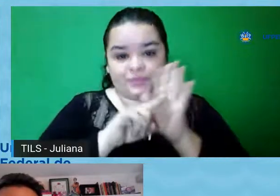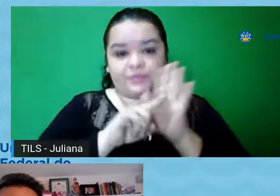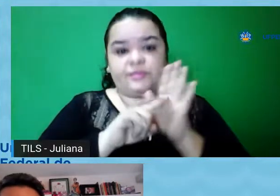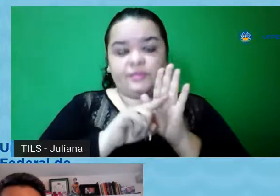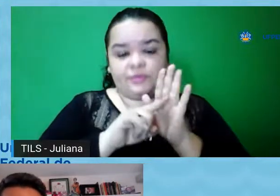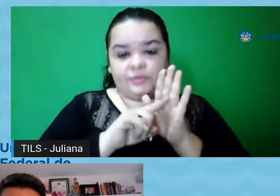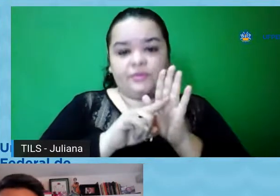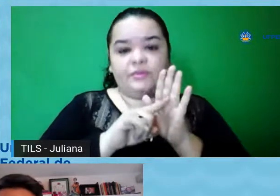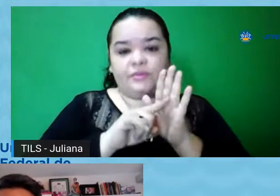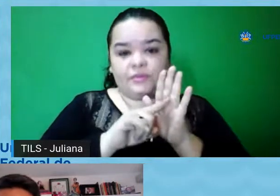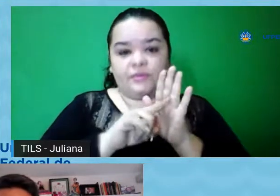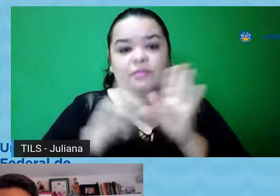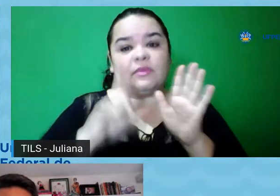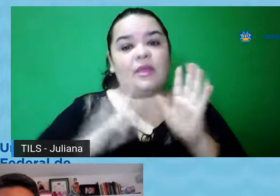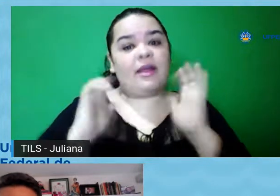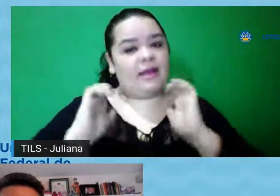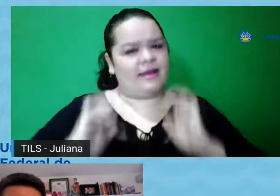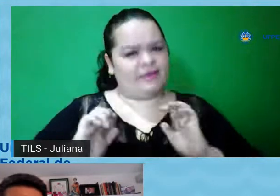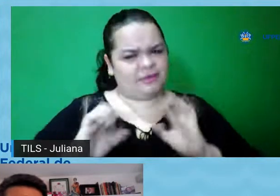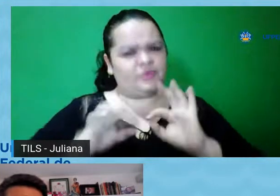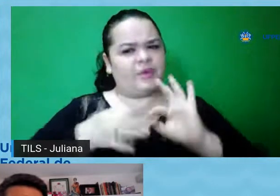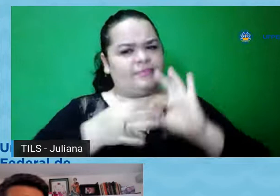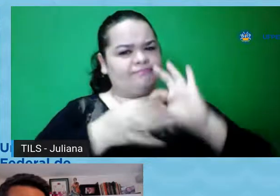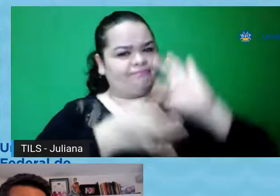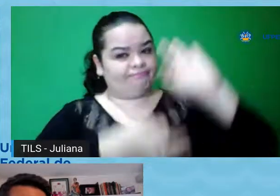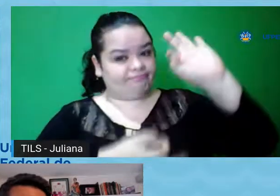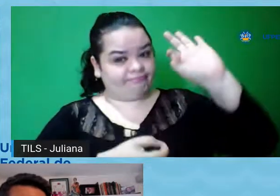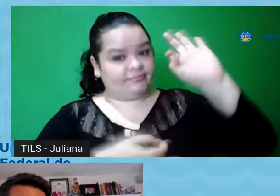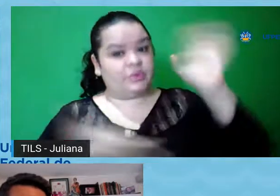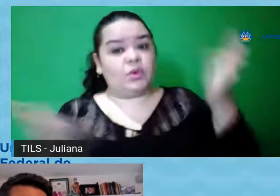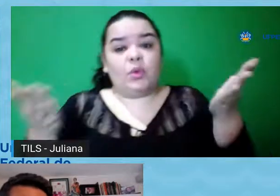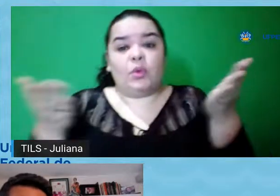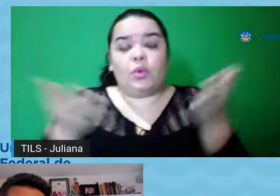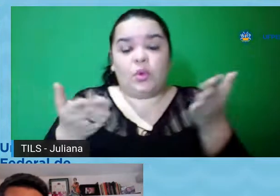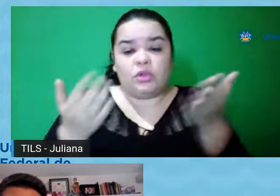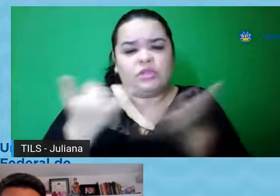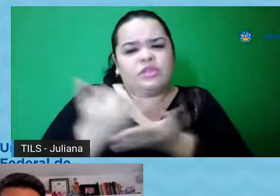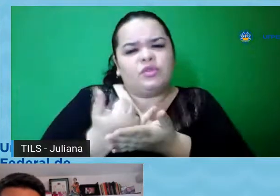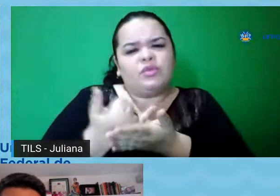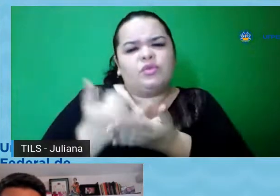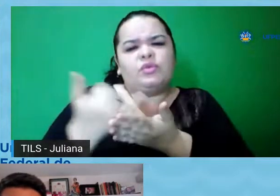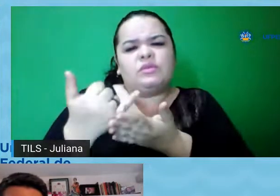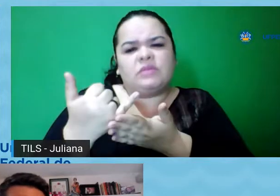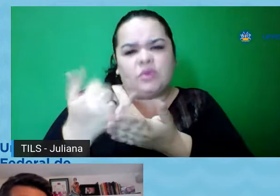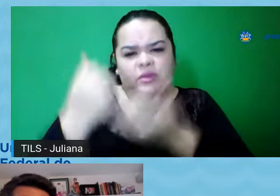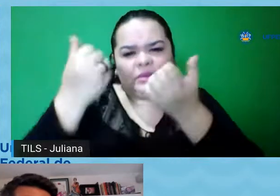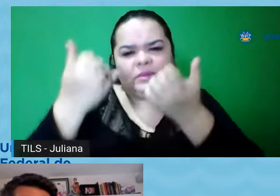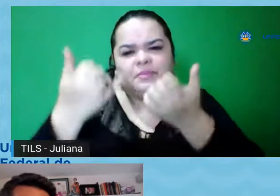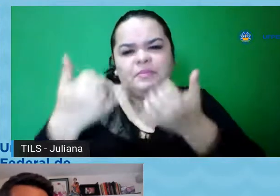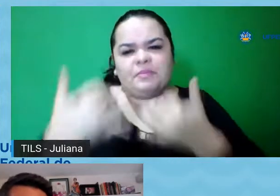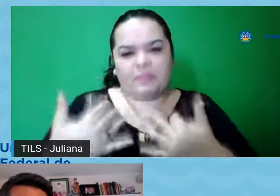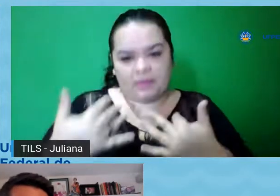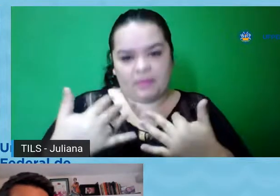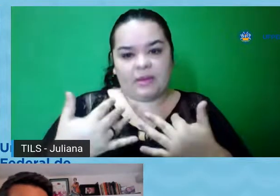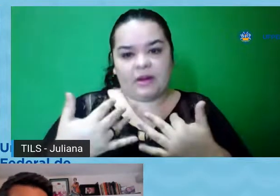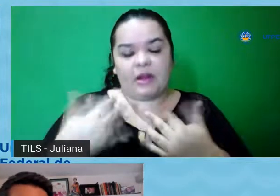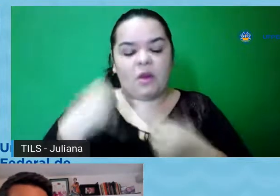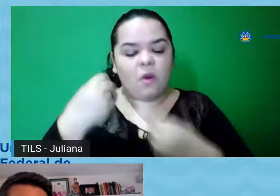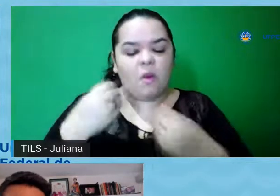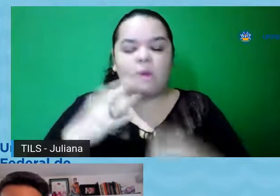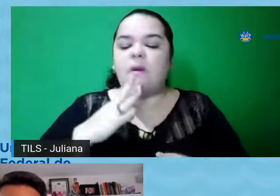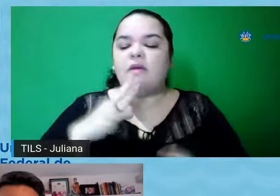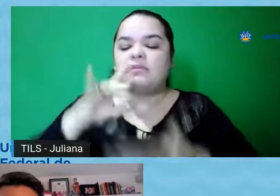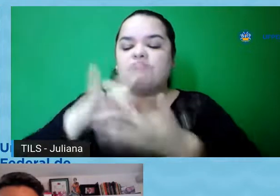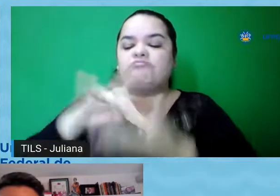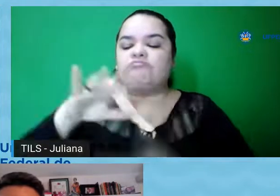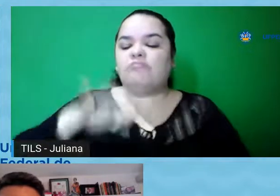no seu aspecto ético, ela é bem extensa, mas eu vou trazer hoje uma fala introdutória, né, conhecendo a realidade da UFPEL